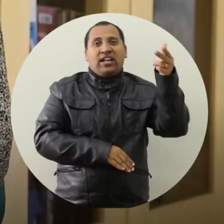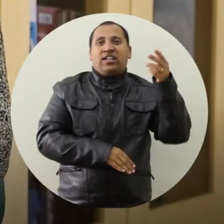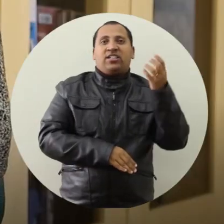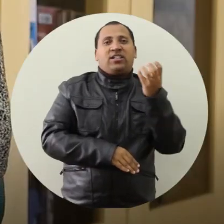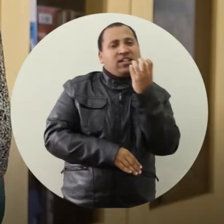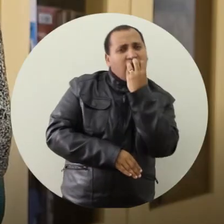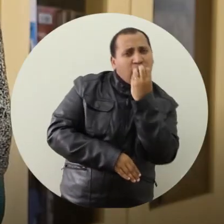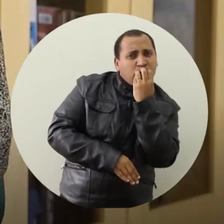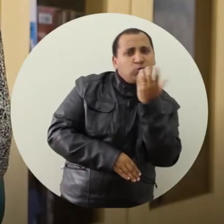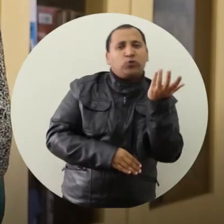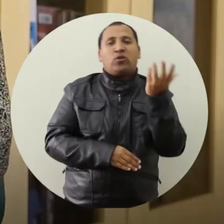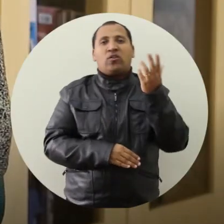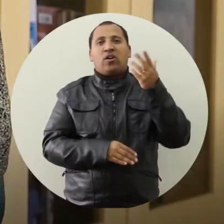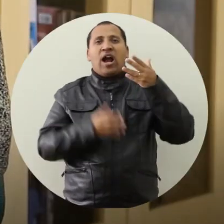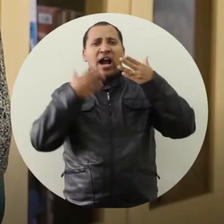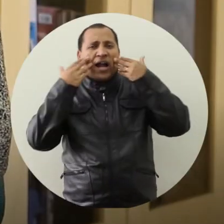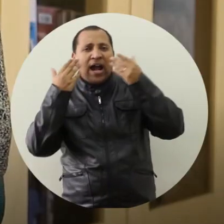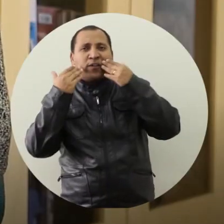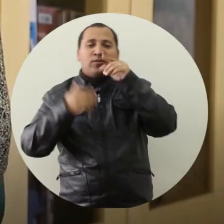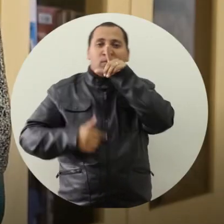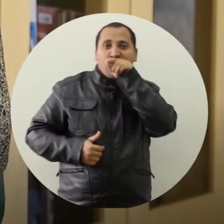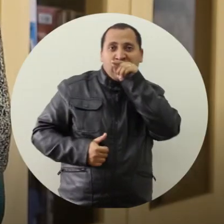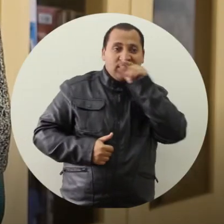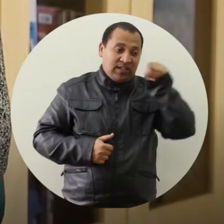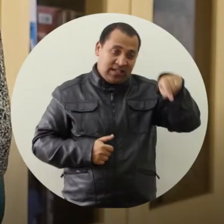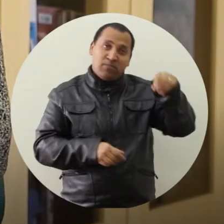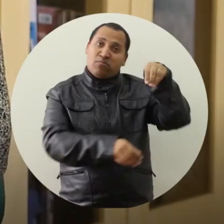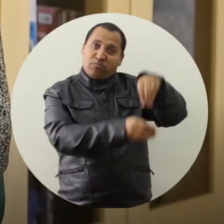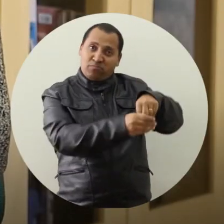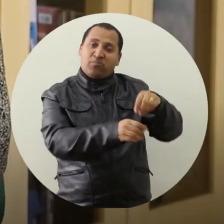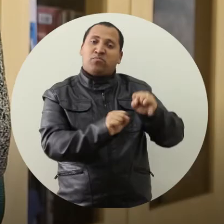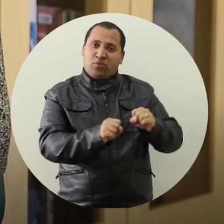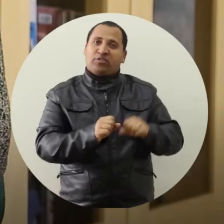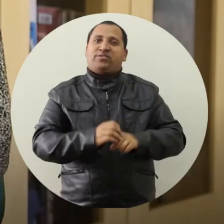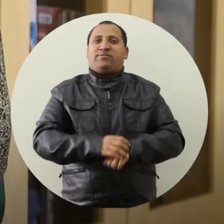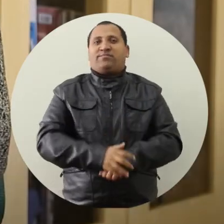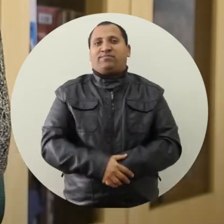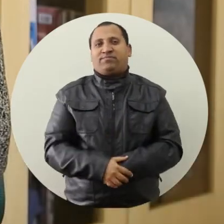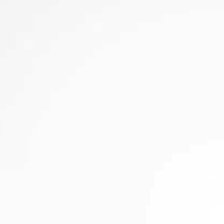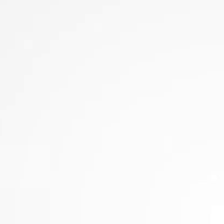rua, como os cães, os gatos, os pássaros, as aves em geral.